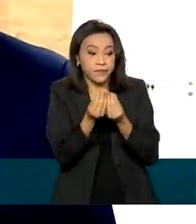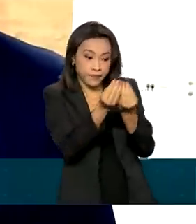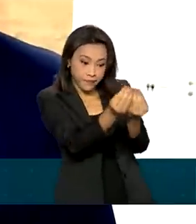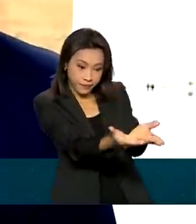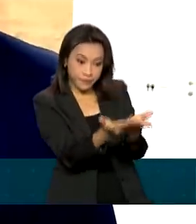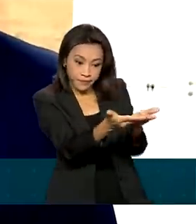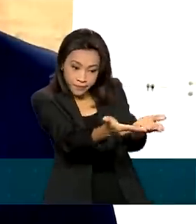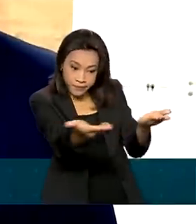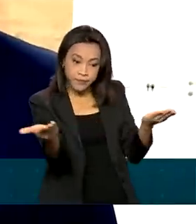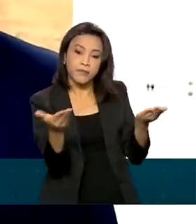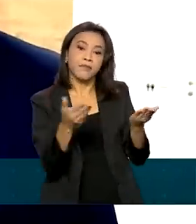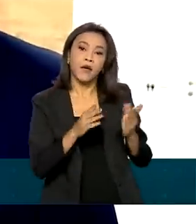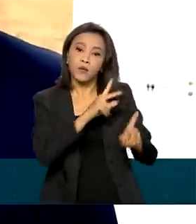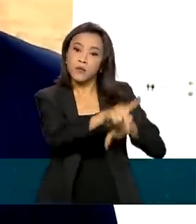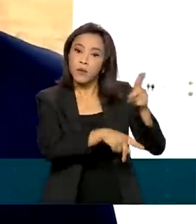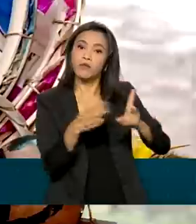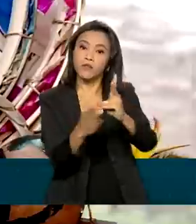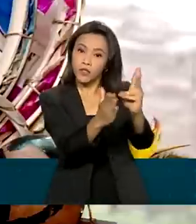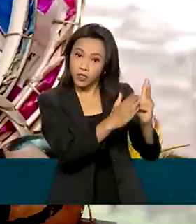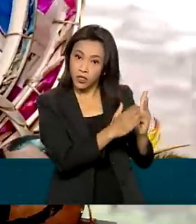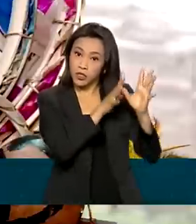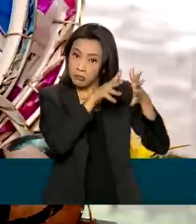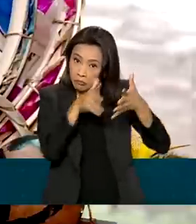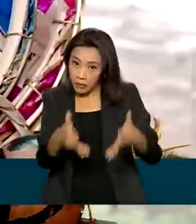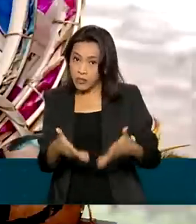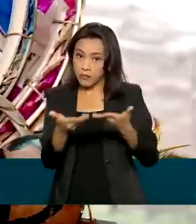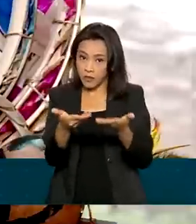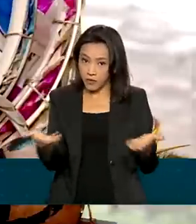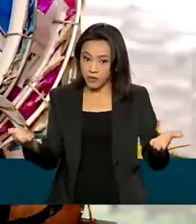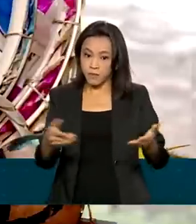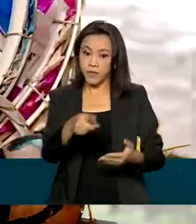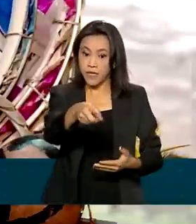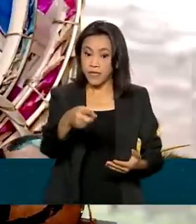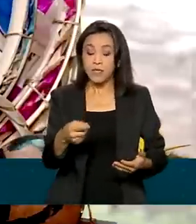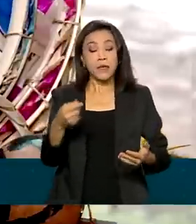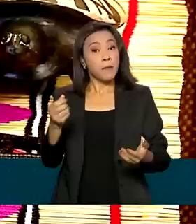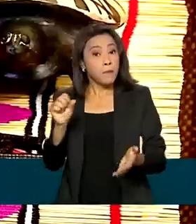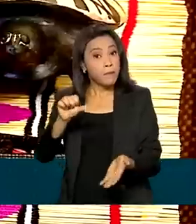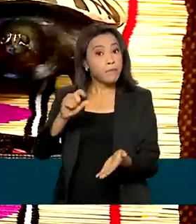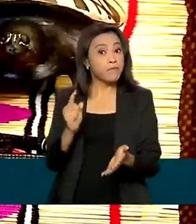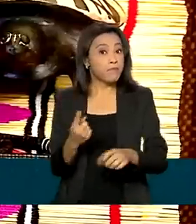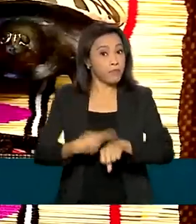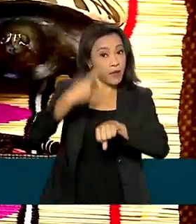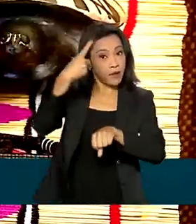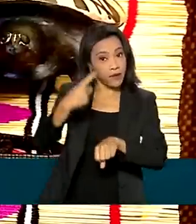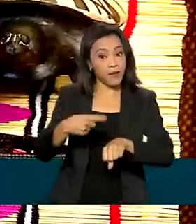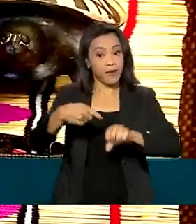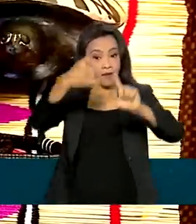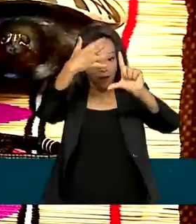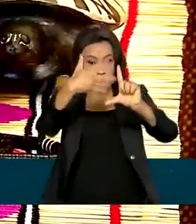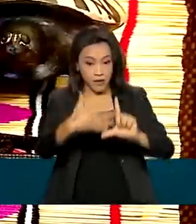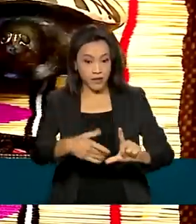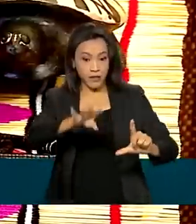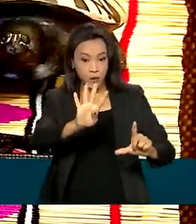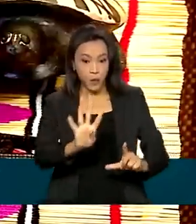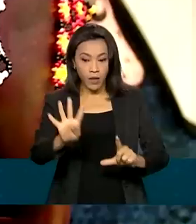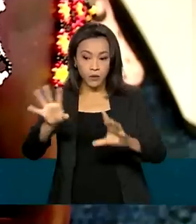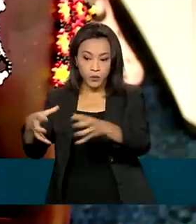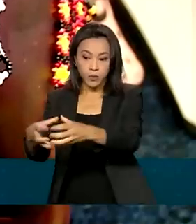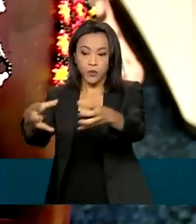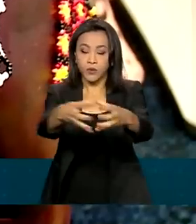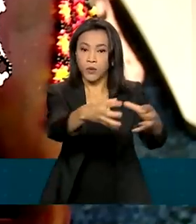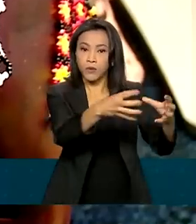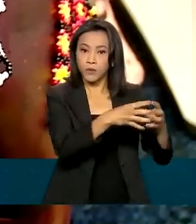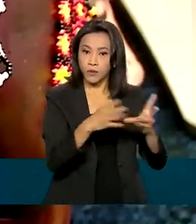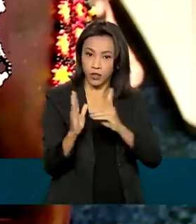indígenas envolvidas no processo. Nessa etapa, piloto, a plataforma conta com produtos de quatro etnias, trazendo